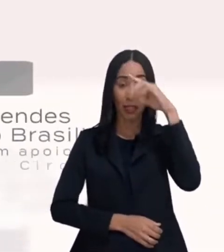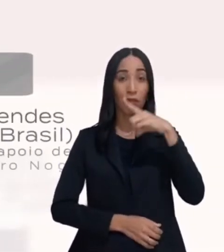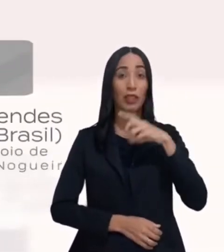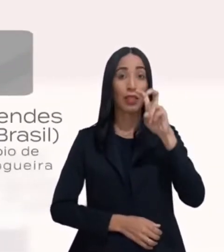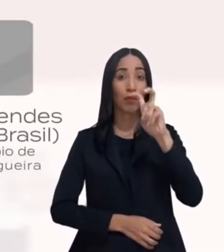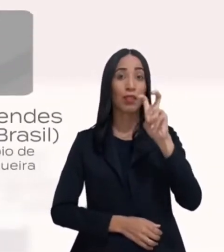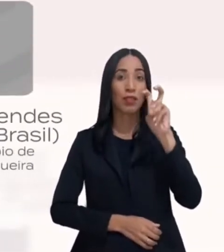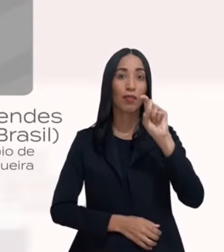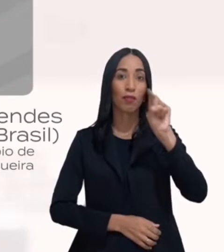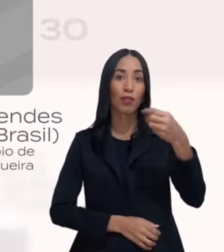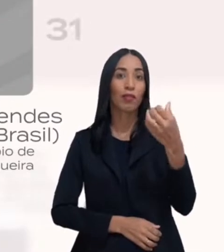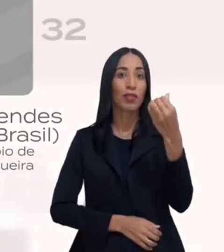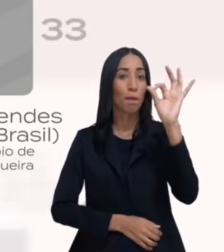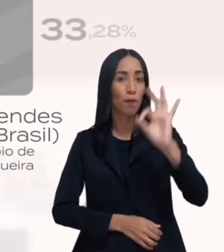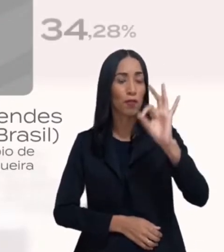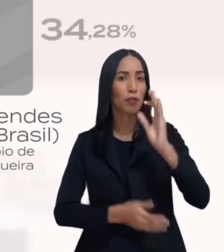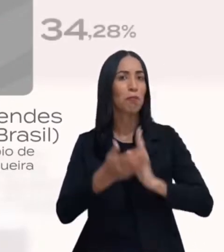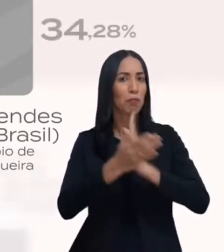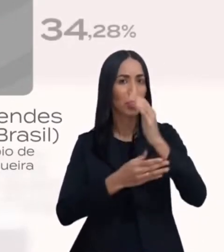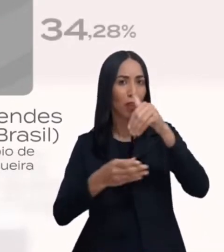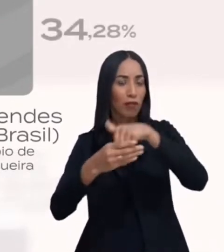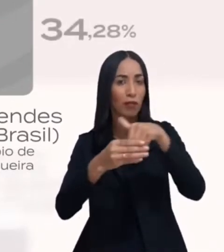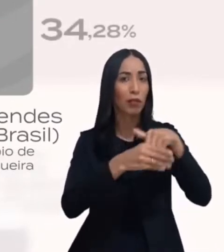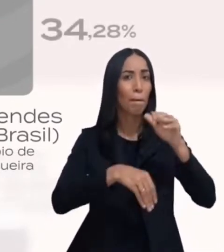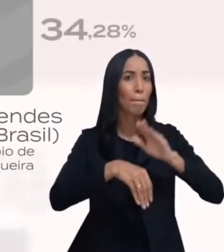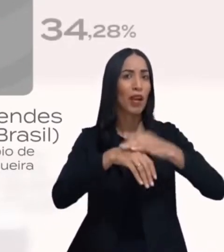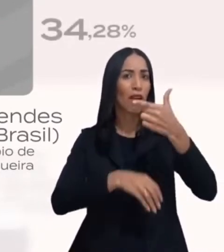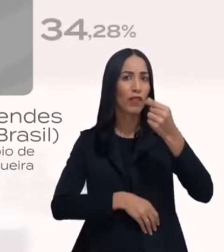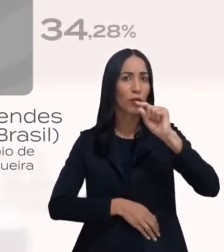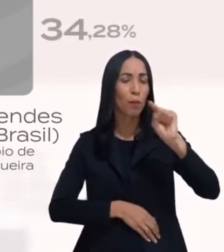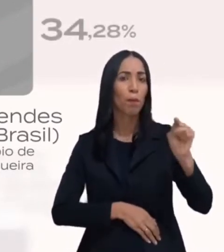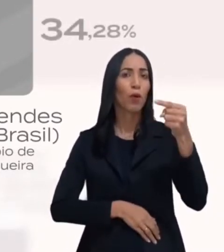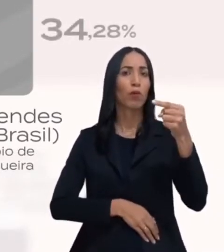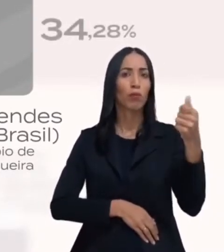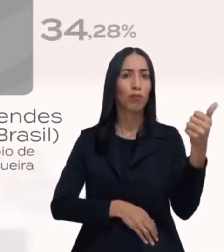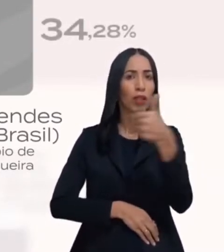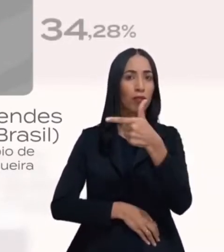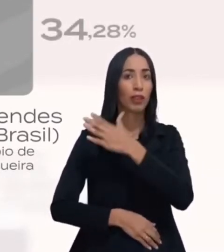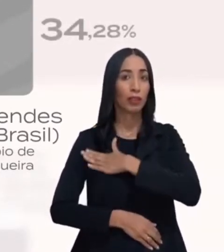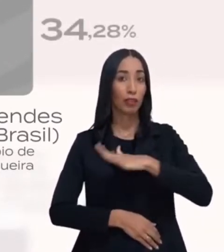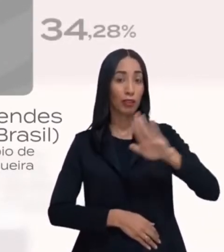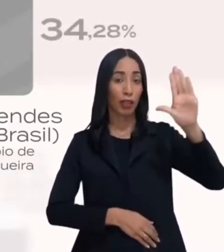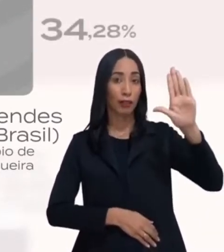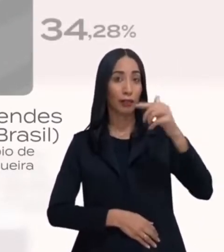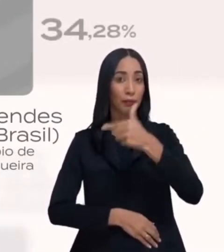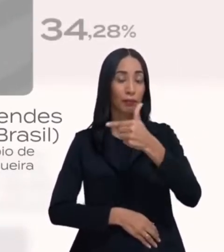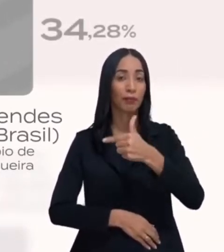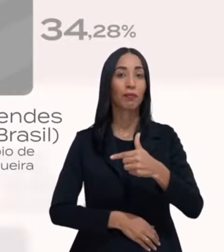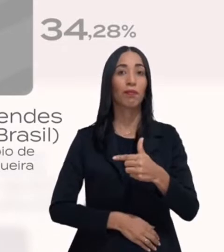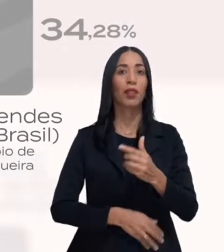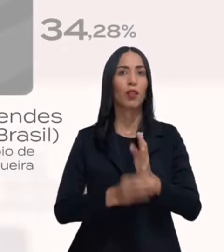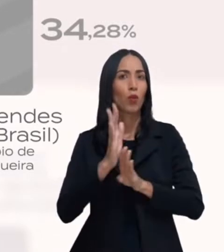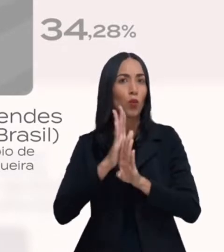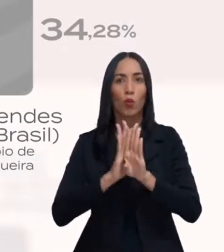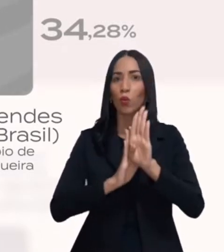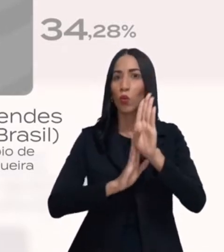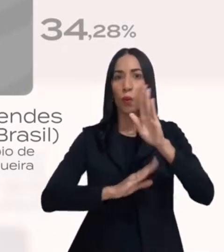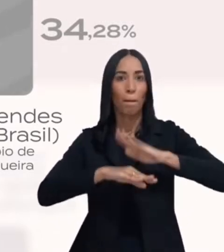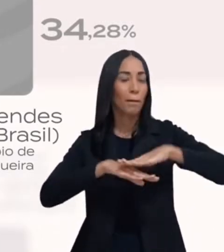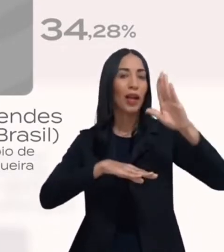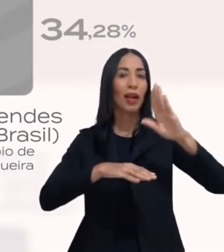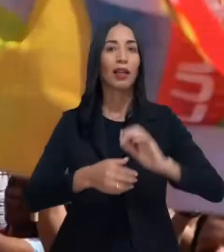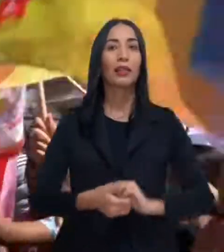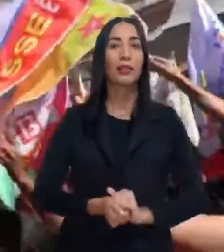tem 55,6% dos votos, são mais de 20 pontos sobre o segundo colocado. E a vantagem segue